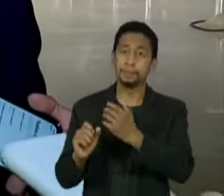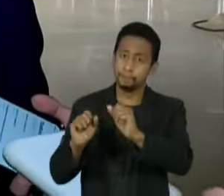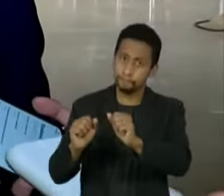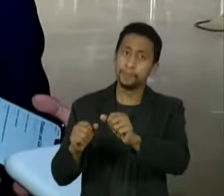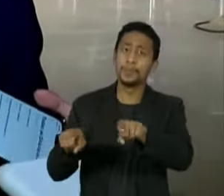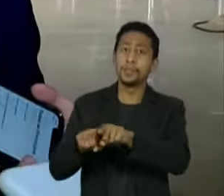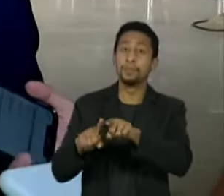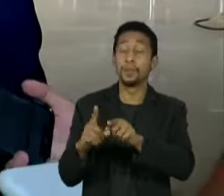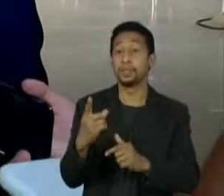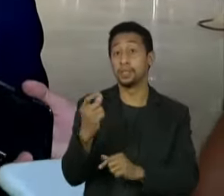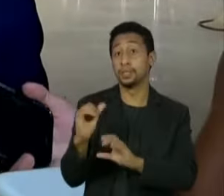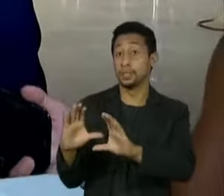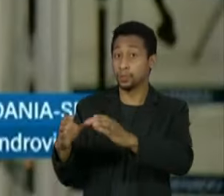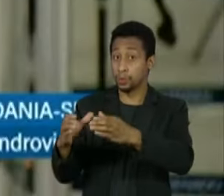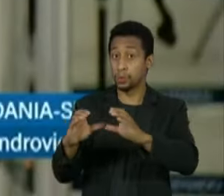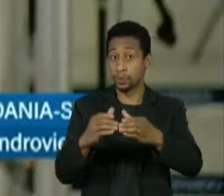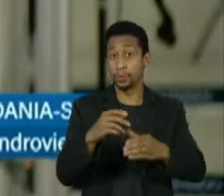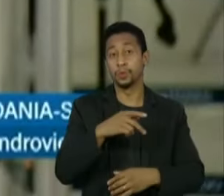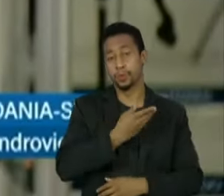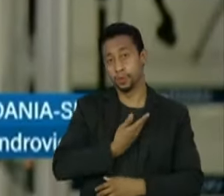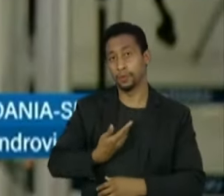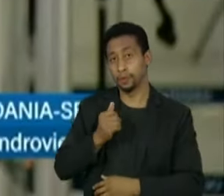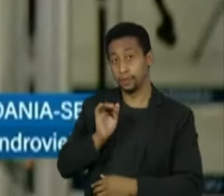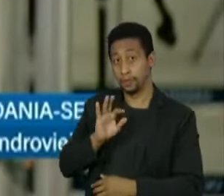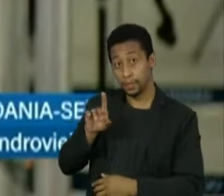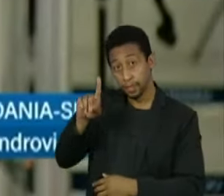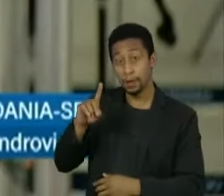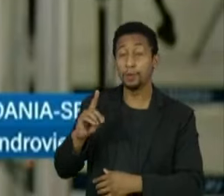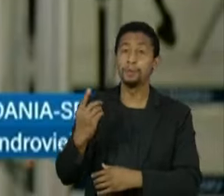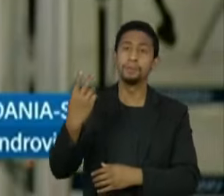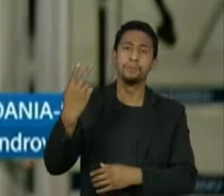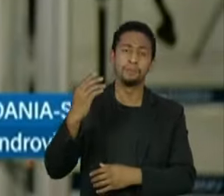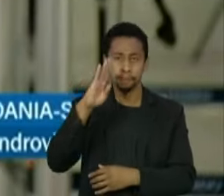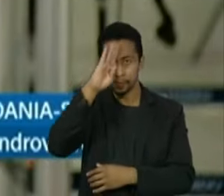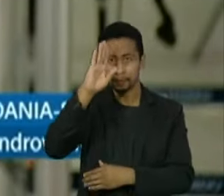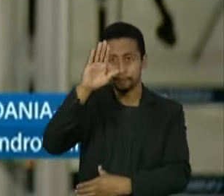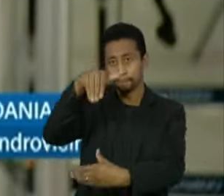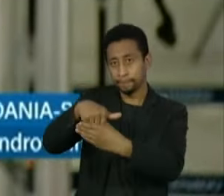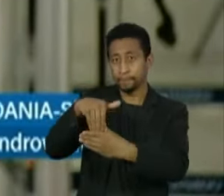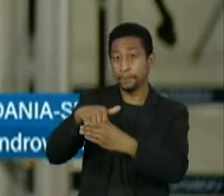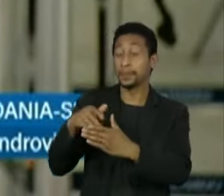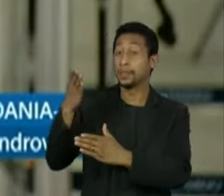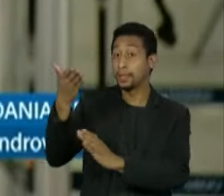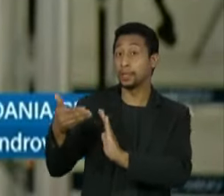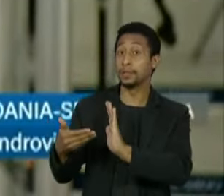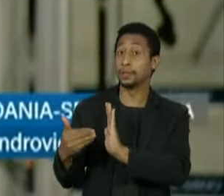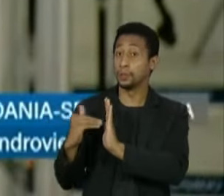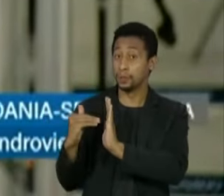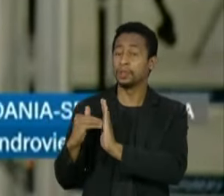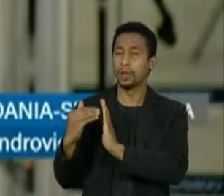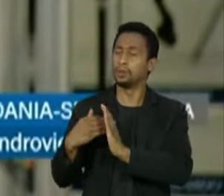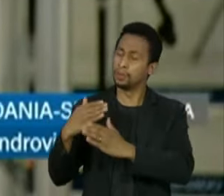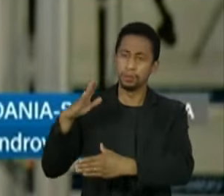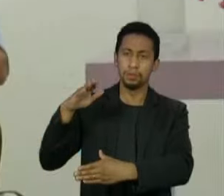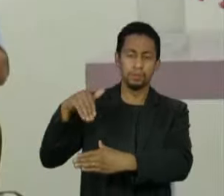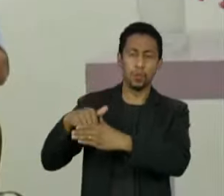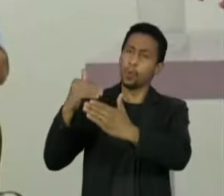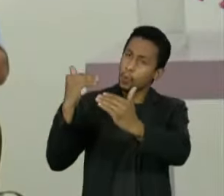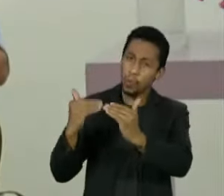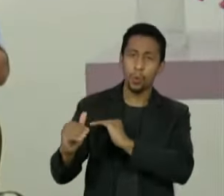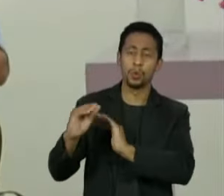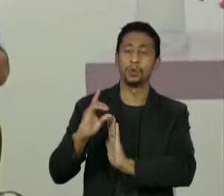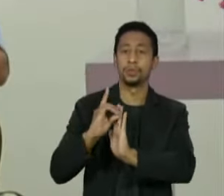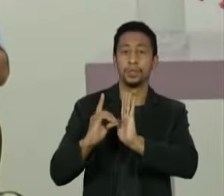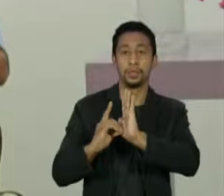16 integrantes do governo. Entre as principais votações no Senado durante seu mandato, votou contra o decreto do presidente